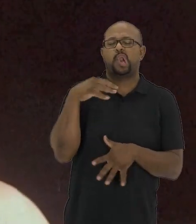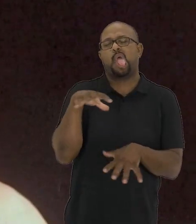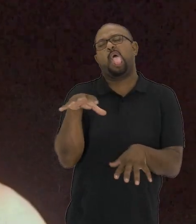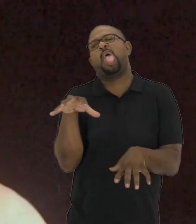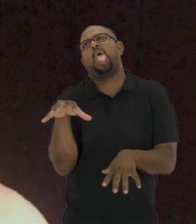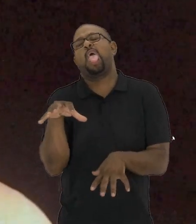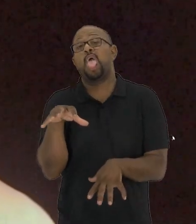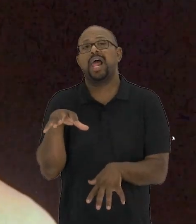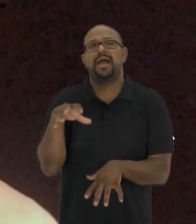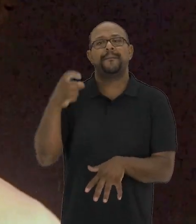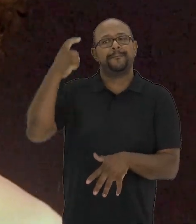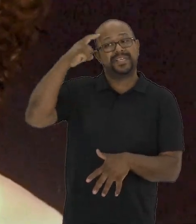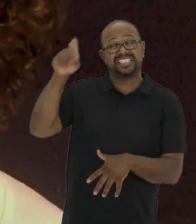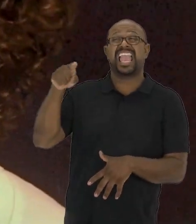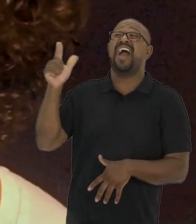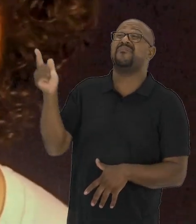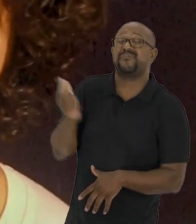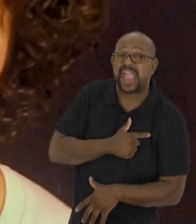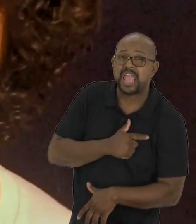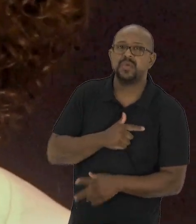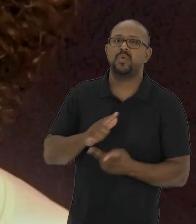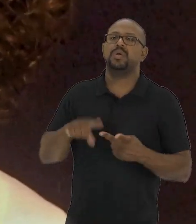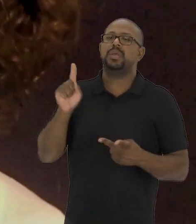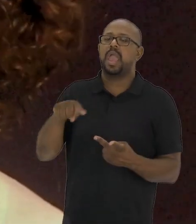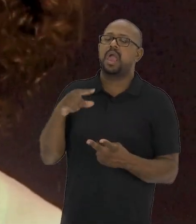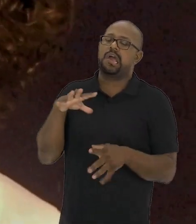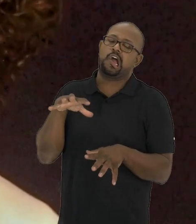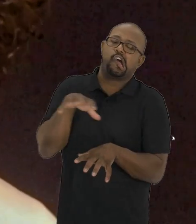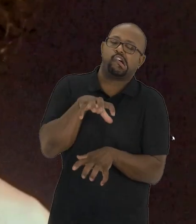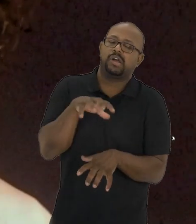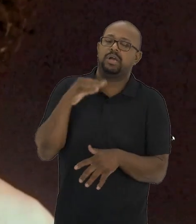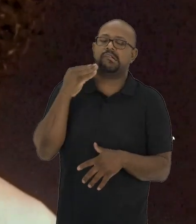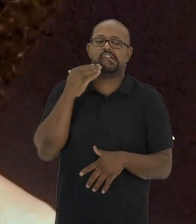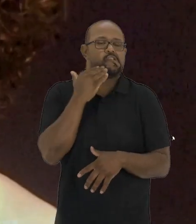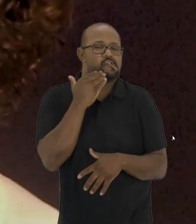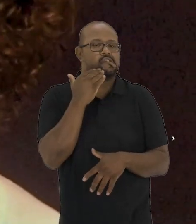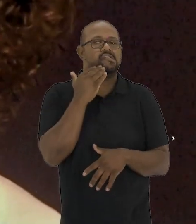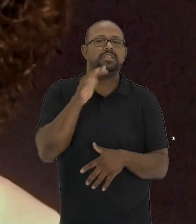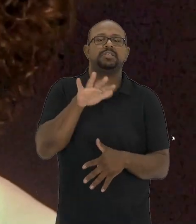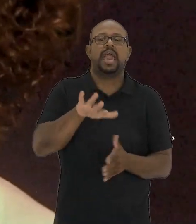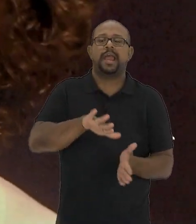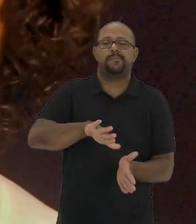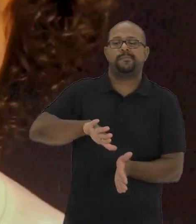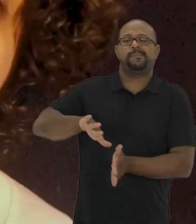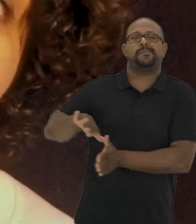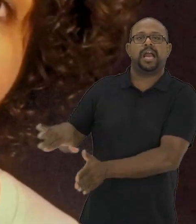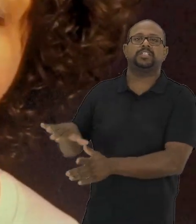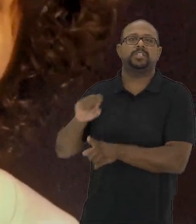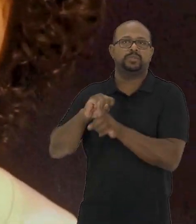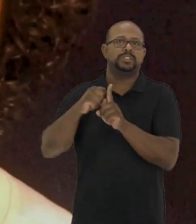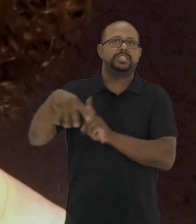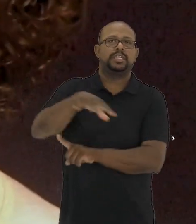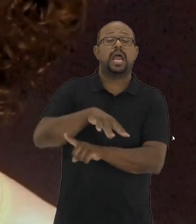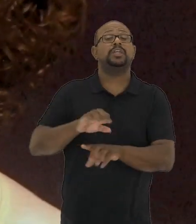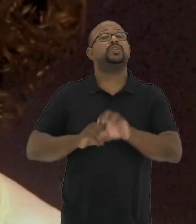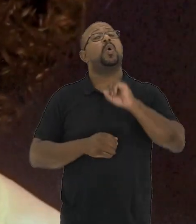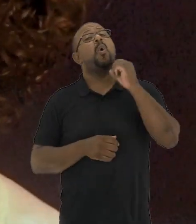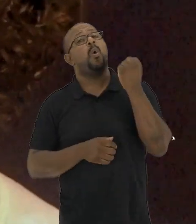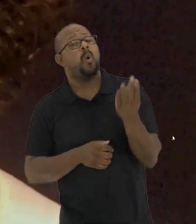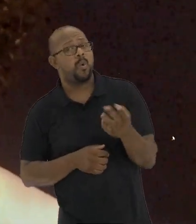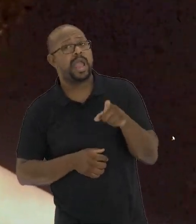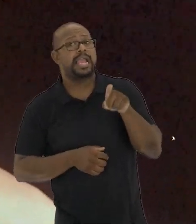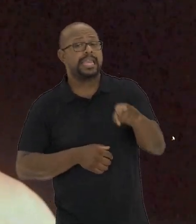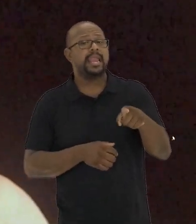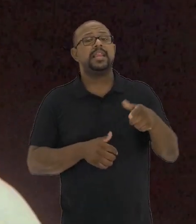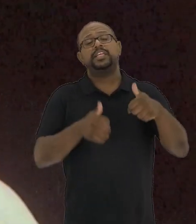enraigada no entendimento de que aquele que é feio, aquele que é deformado, está sempre à margem da sociedade,